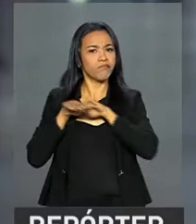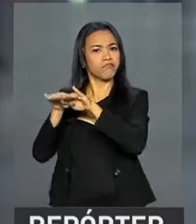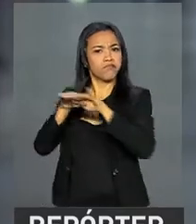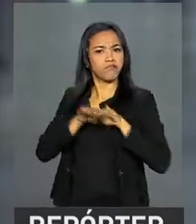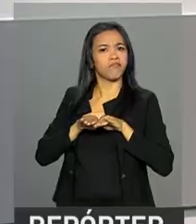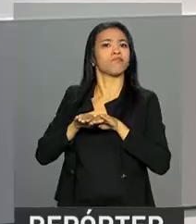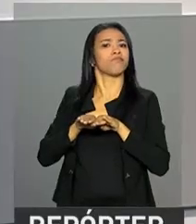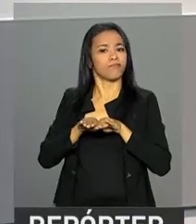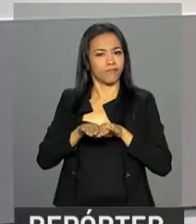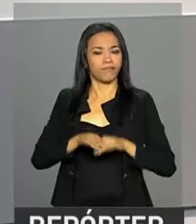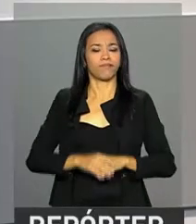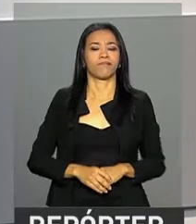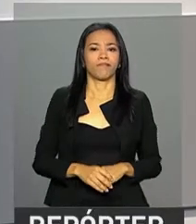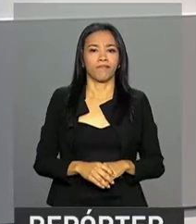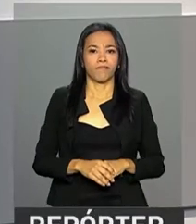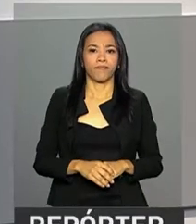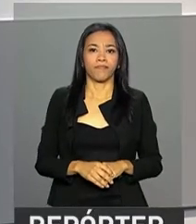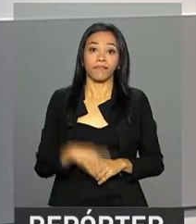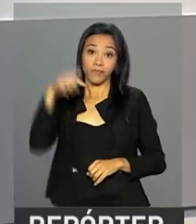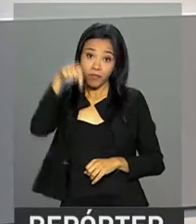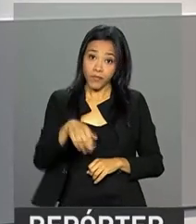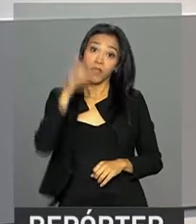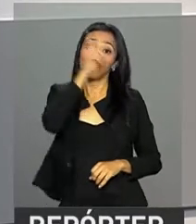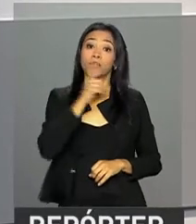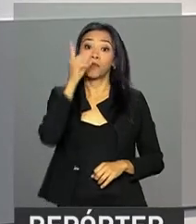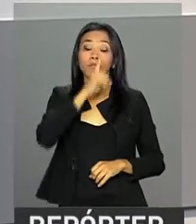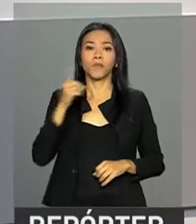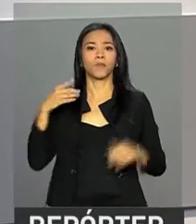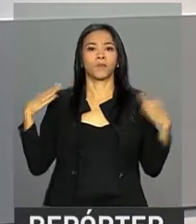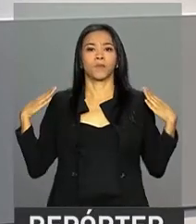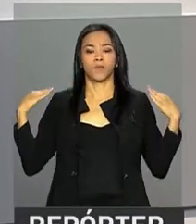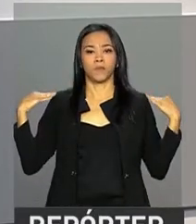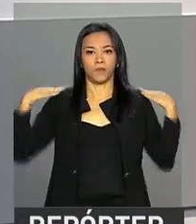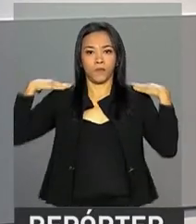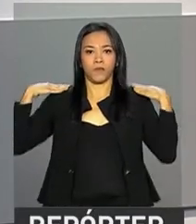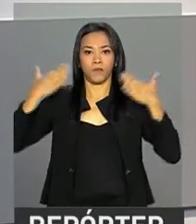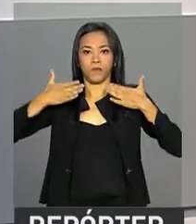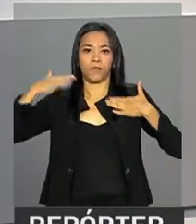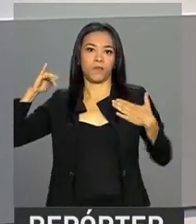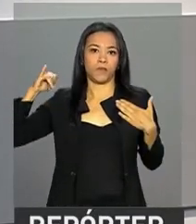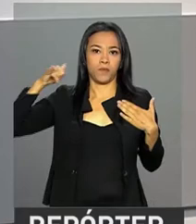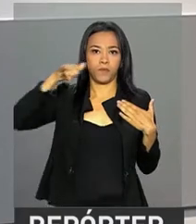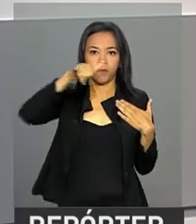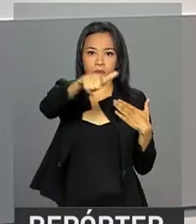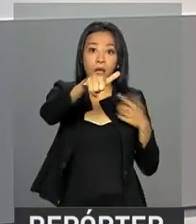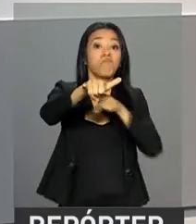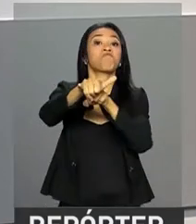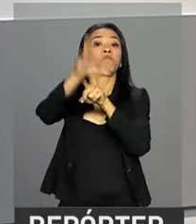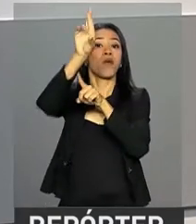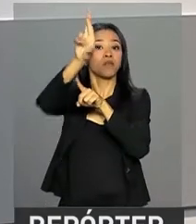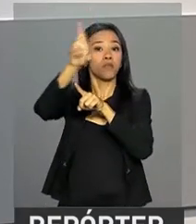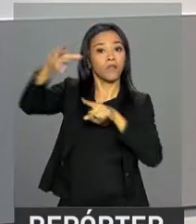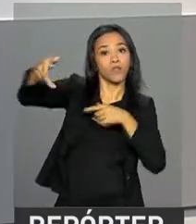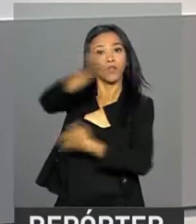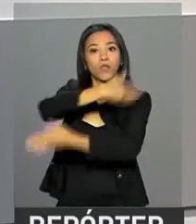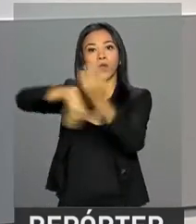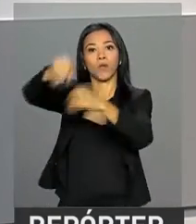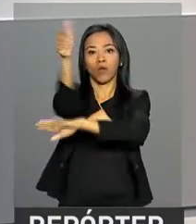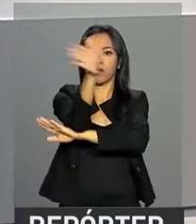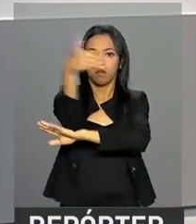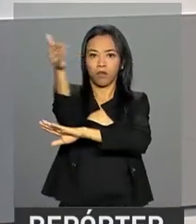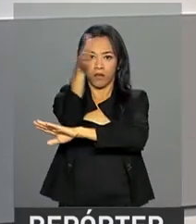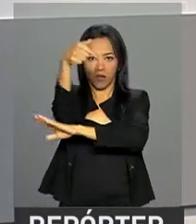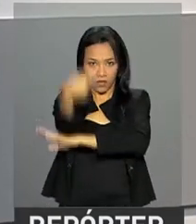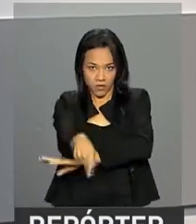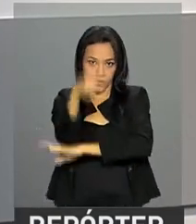sem diferença. Neste domingo foi a aeronáutica responsável pela substituição da bandeira na Praça dos Três Poderes aqui em